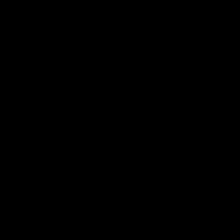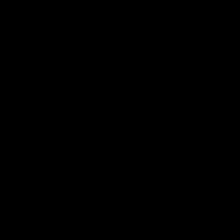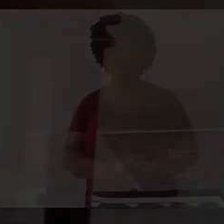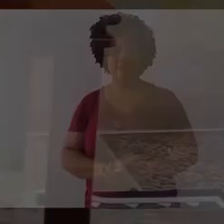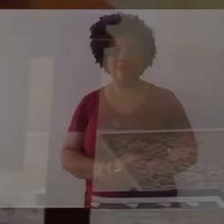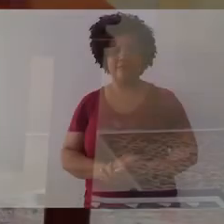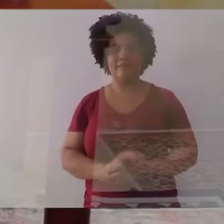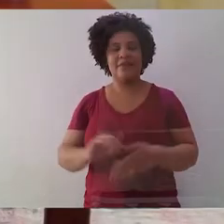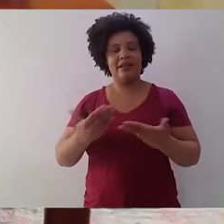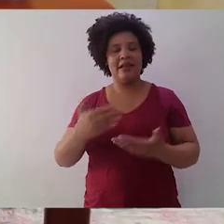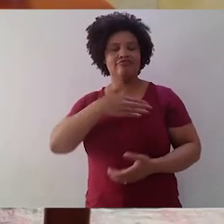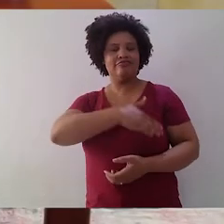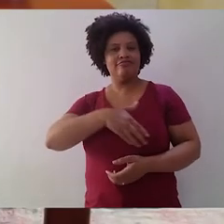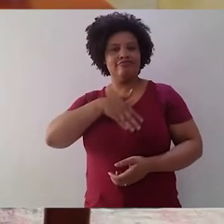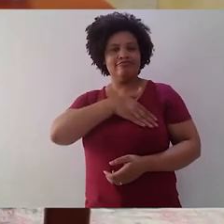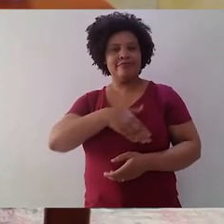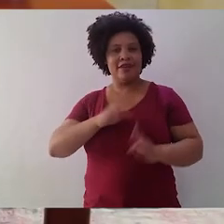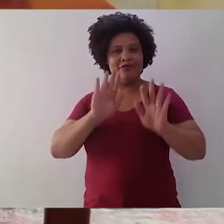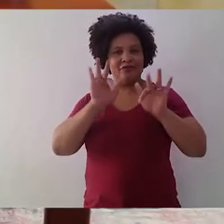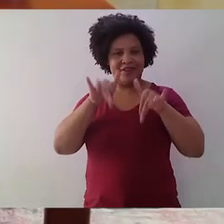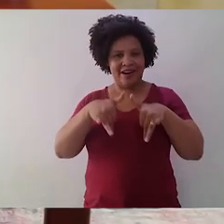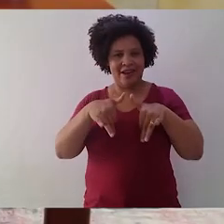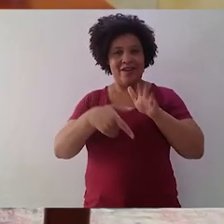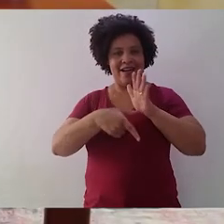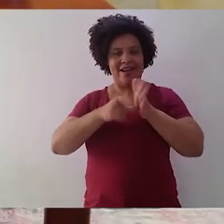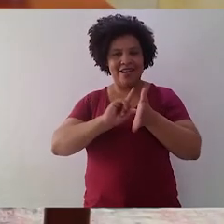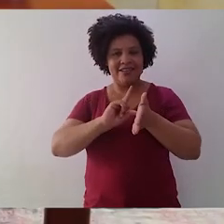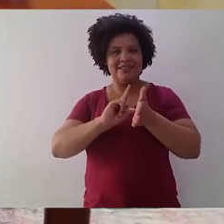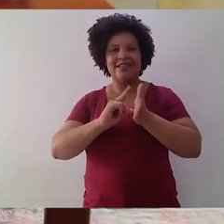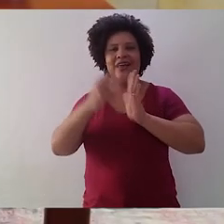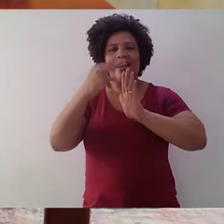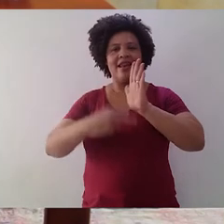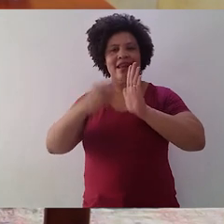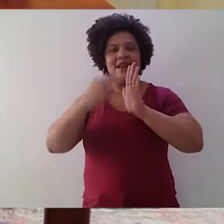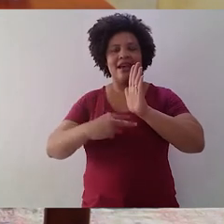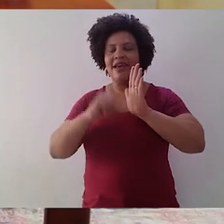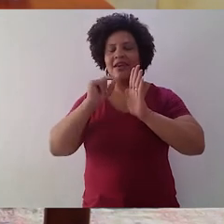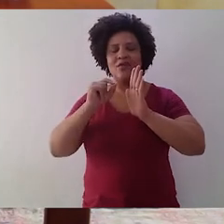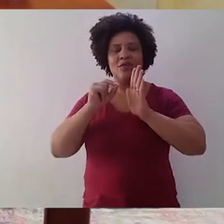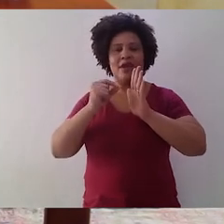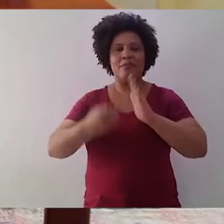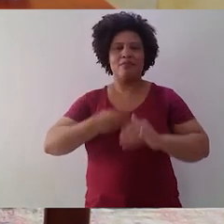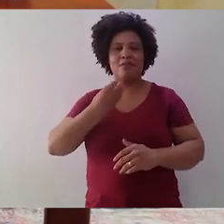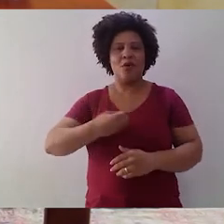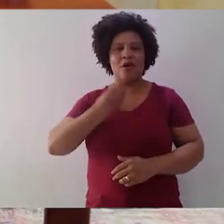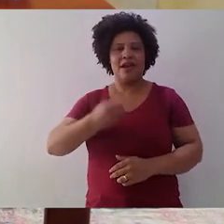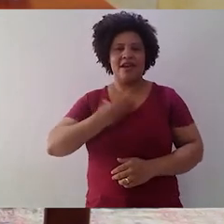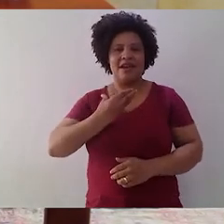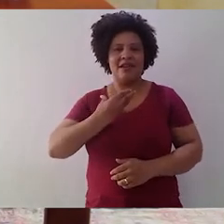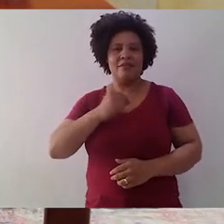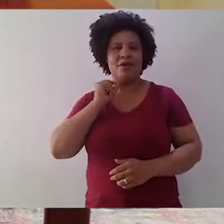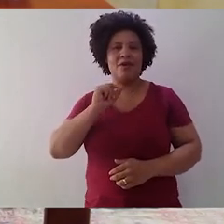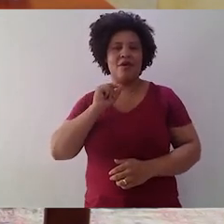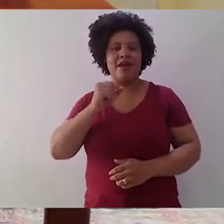Eu desejo terminar esse encontro com a leitura das três primeiras estrofes do poema Das Palavras Aéreas,